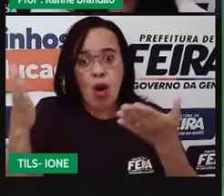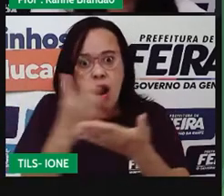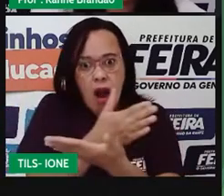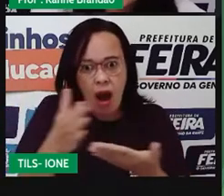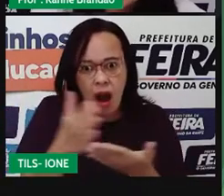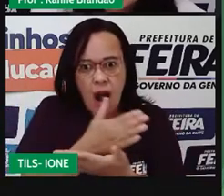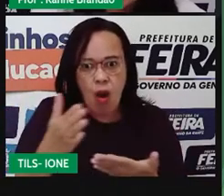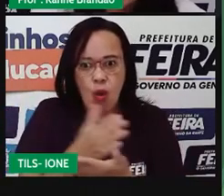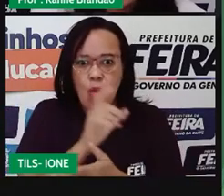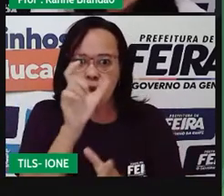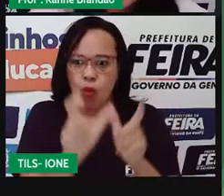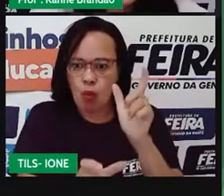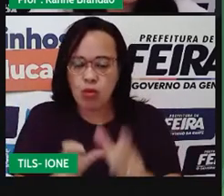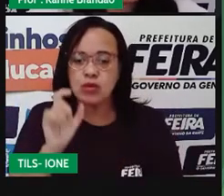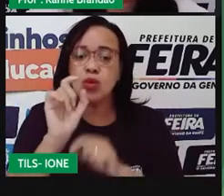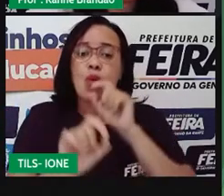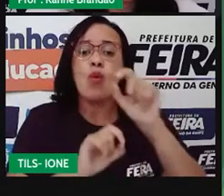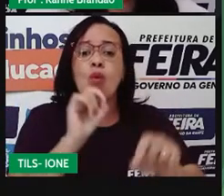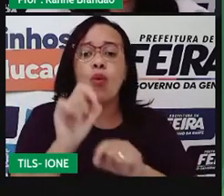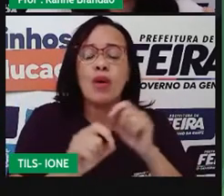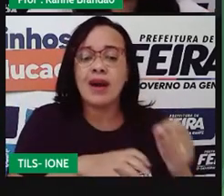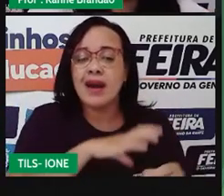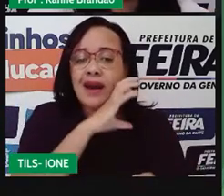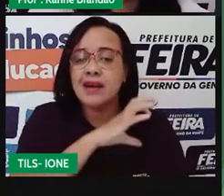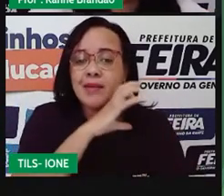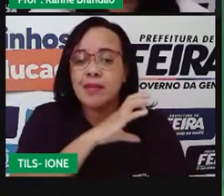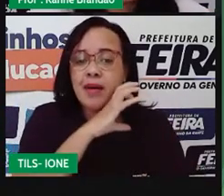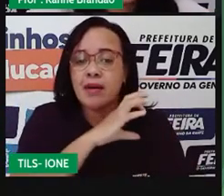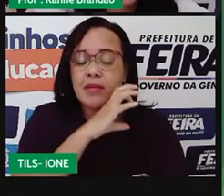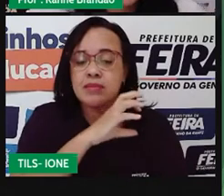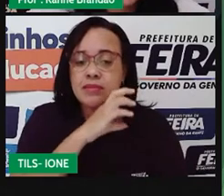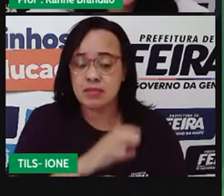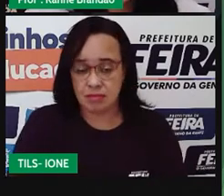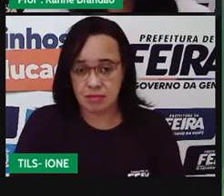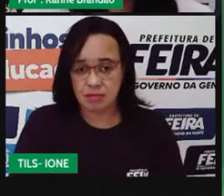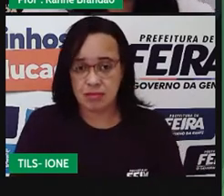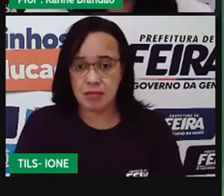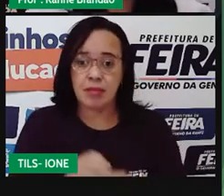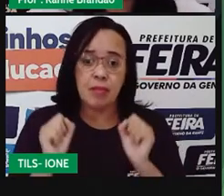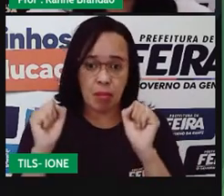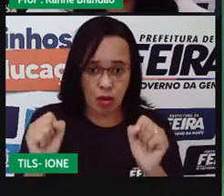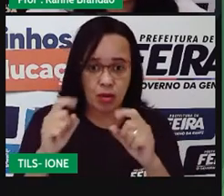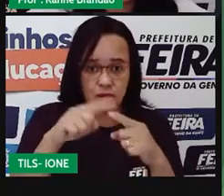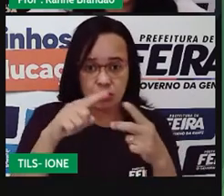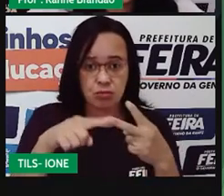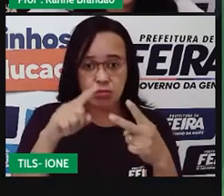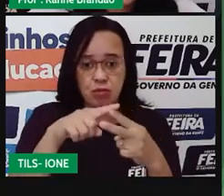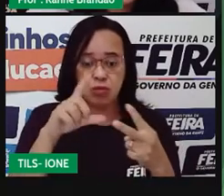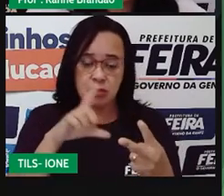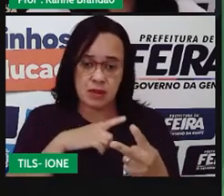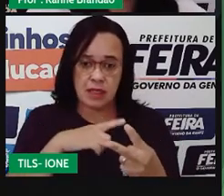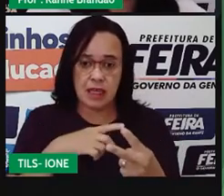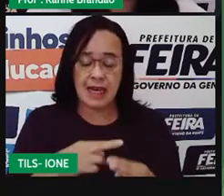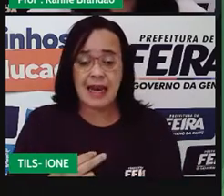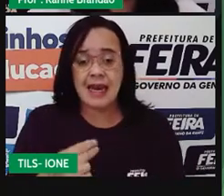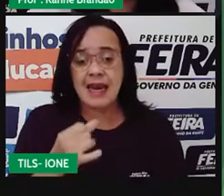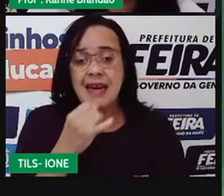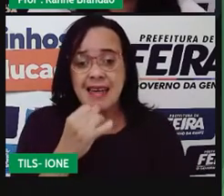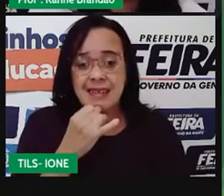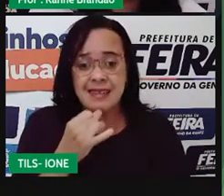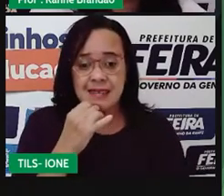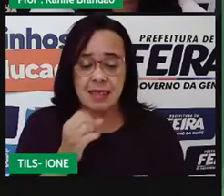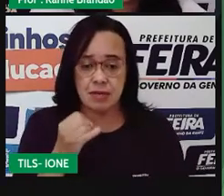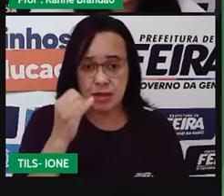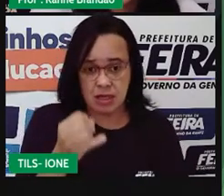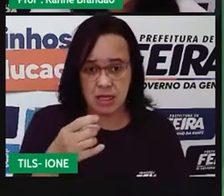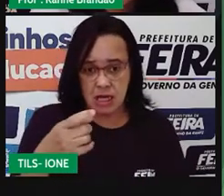mesma espécie. Então, quando eu me relaciono com as pessoas, né? Outros seres humanos, eu estou tendo uma relação